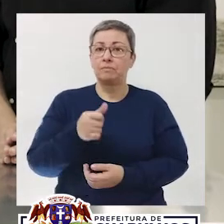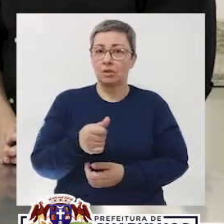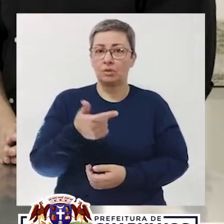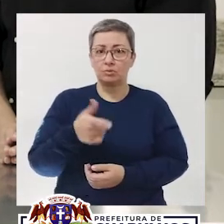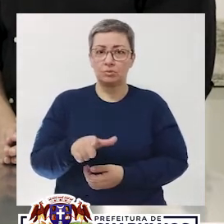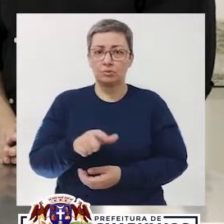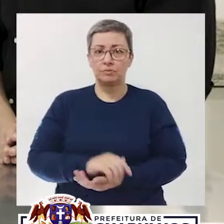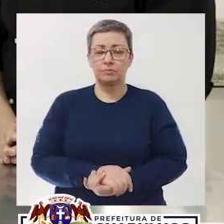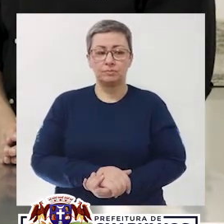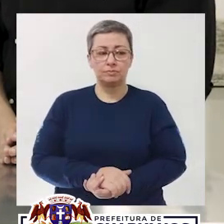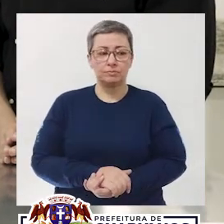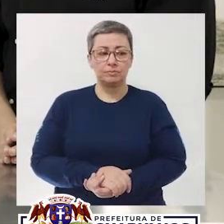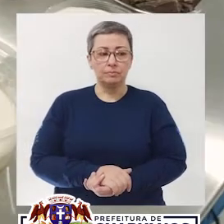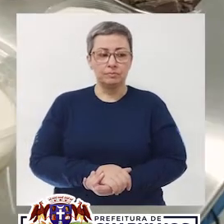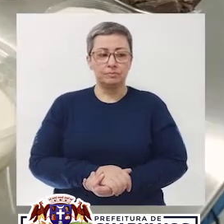Liga novamente.